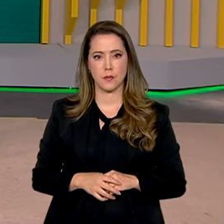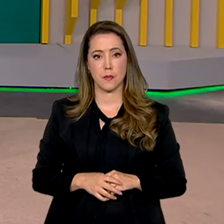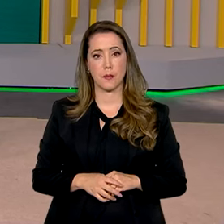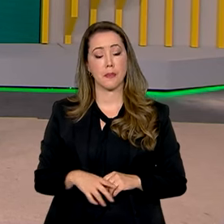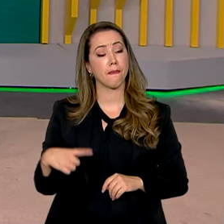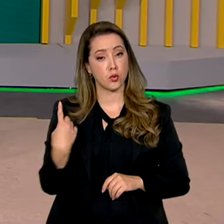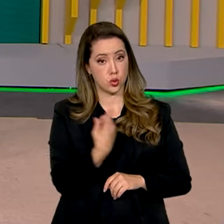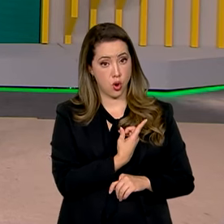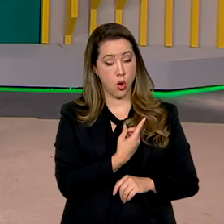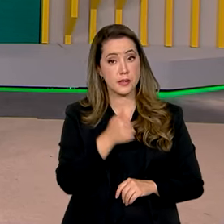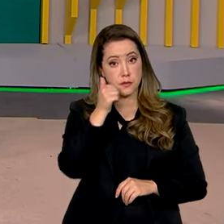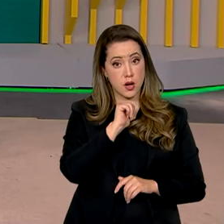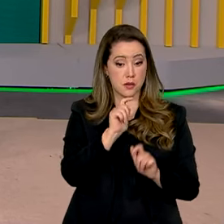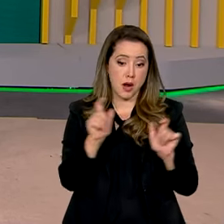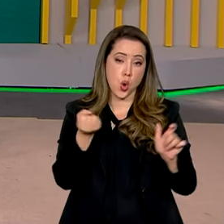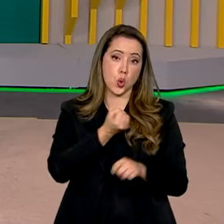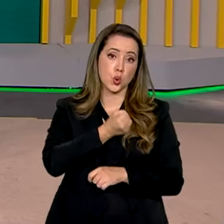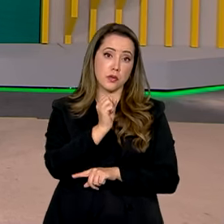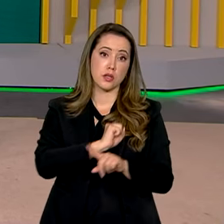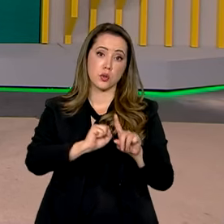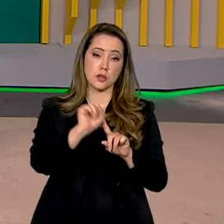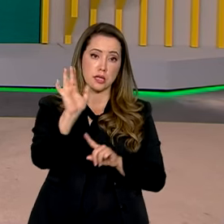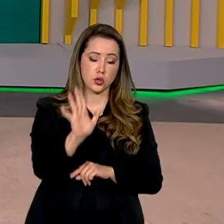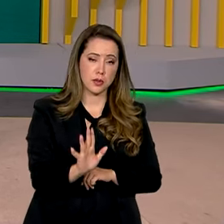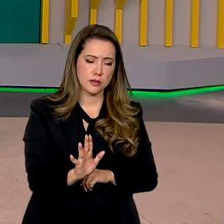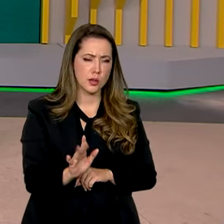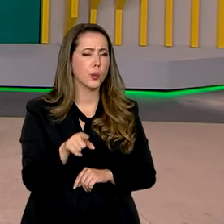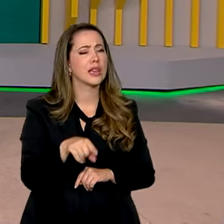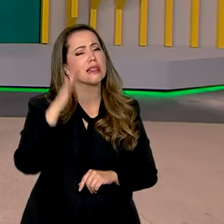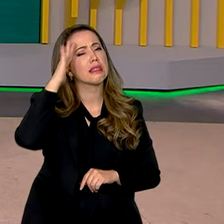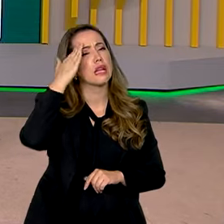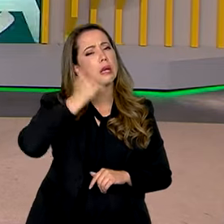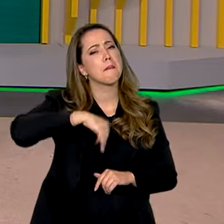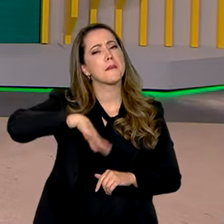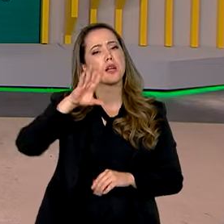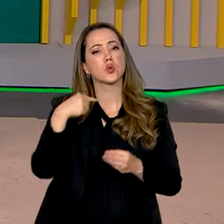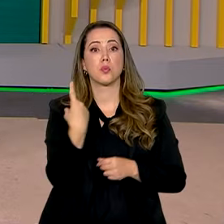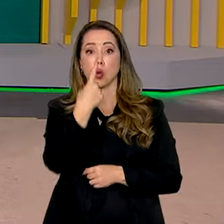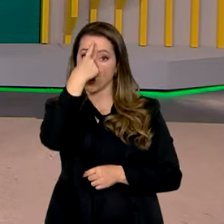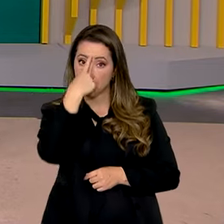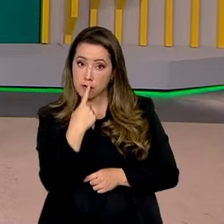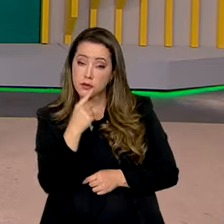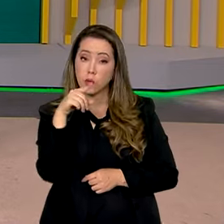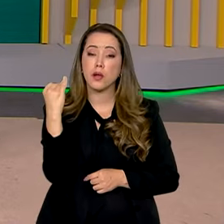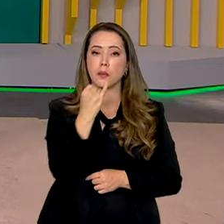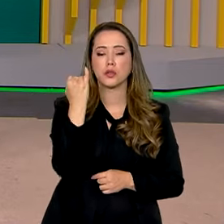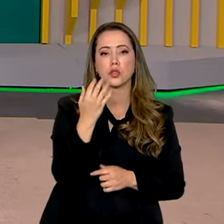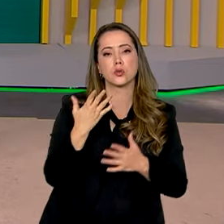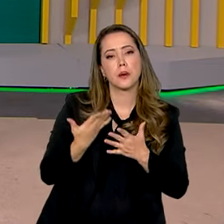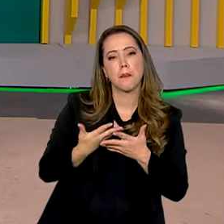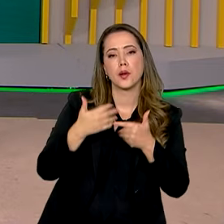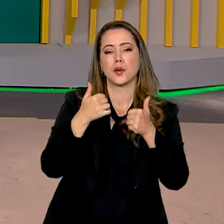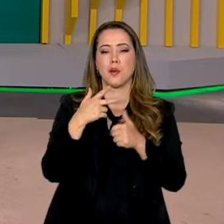Nós mulheres somos maioria na sociedade brasileira e compreender um pouco mais sobre o nosso perfil é fundamental para